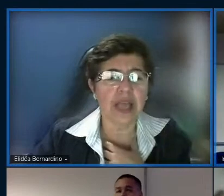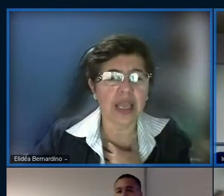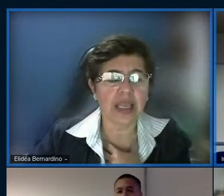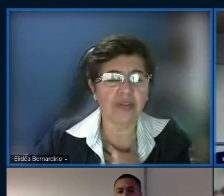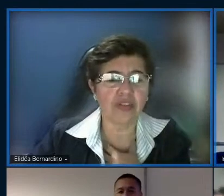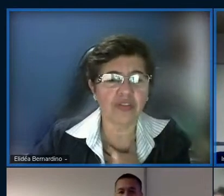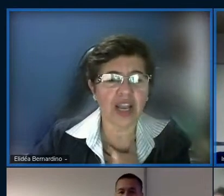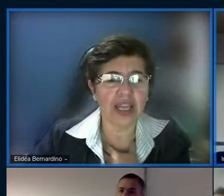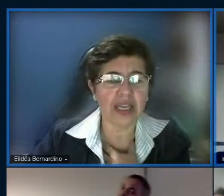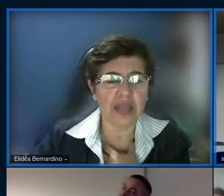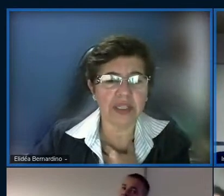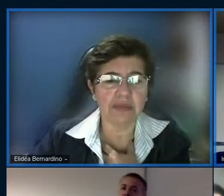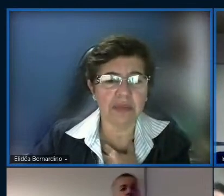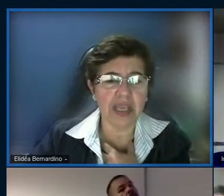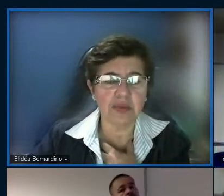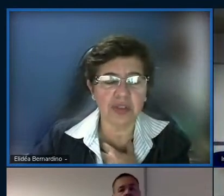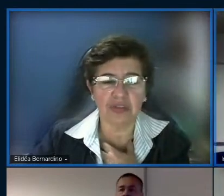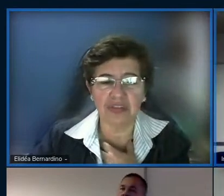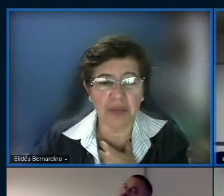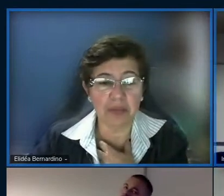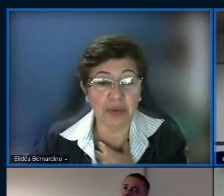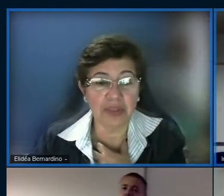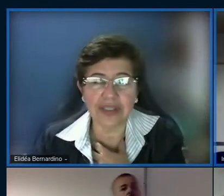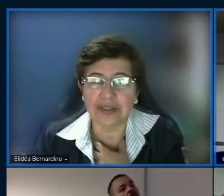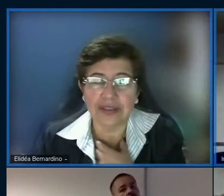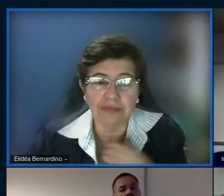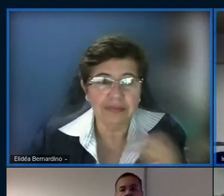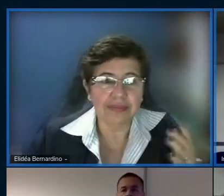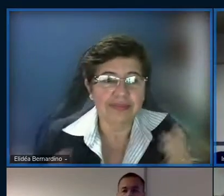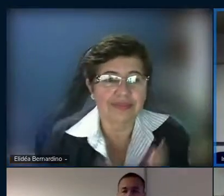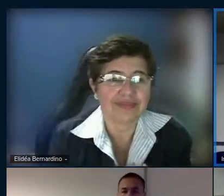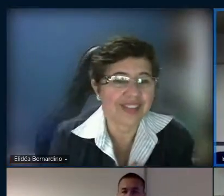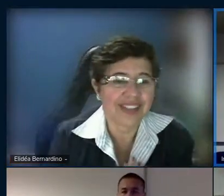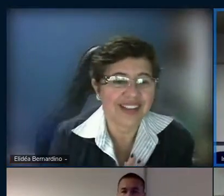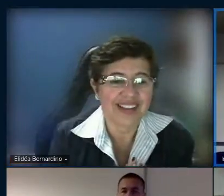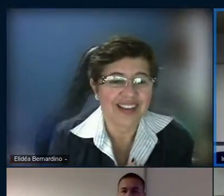falar em libras mesmo ou se eu vou falar em português